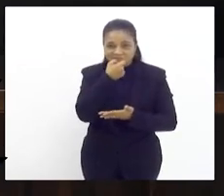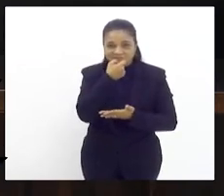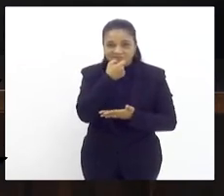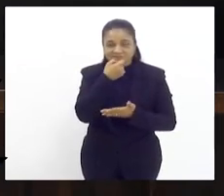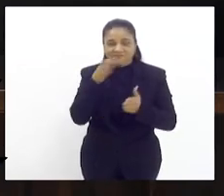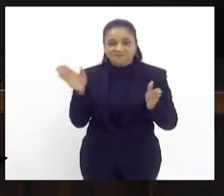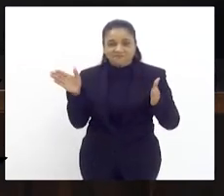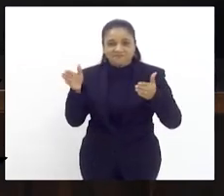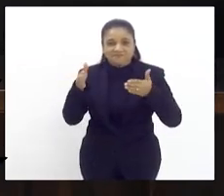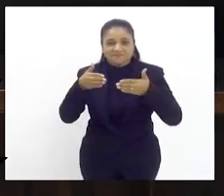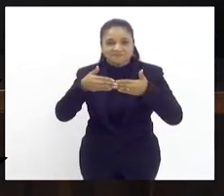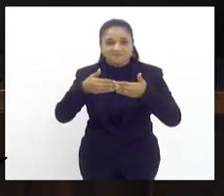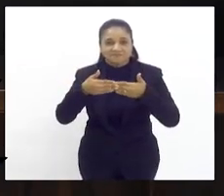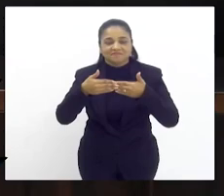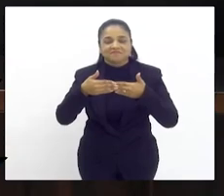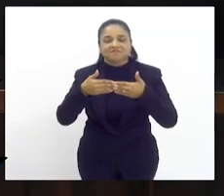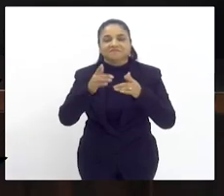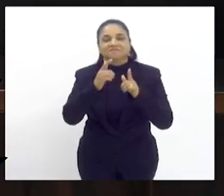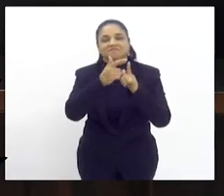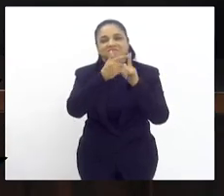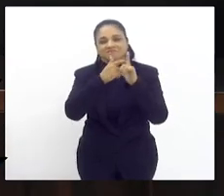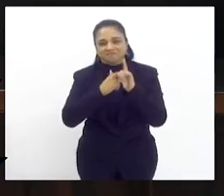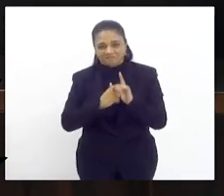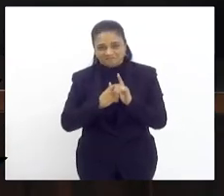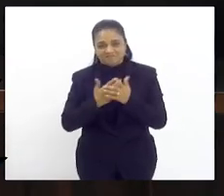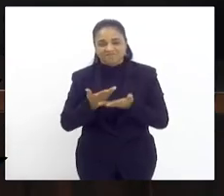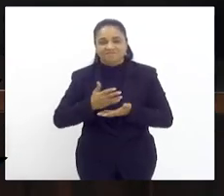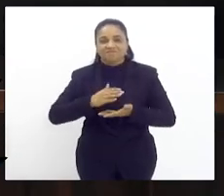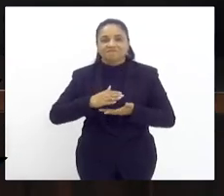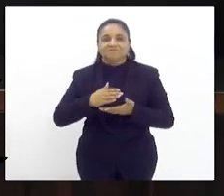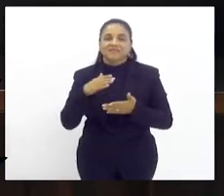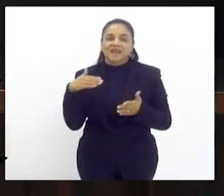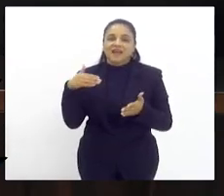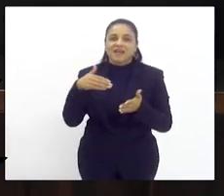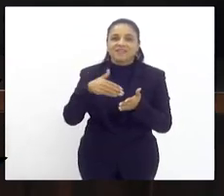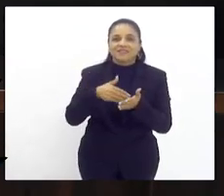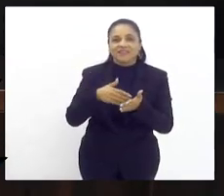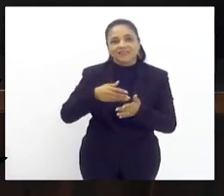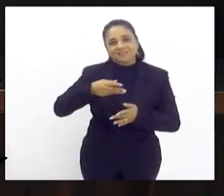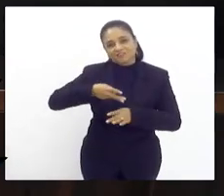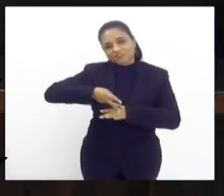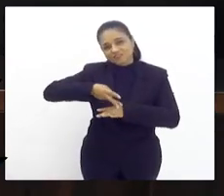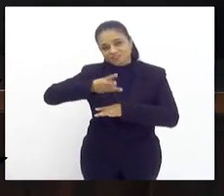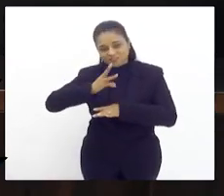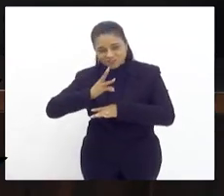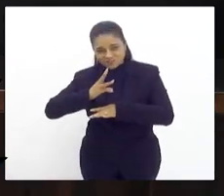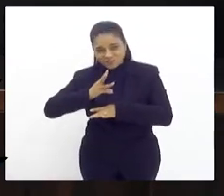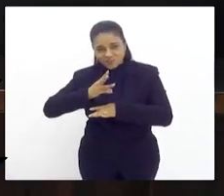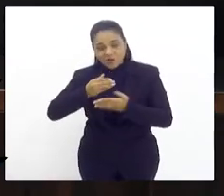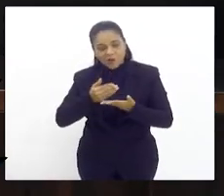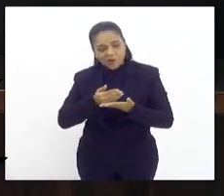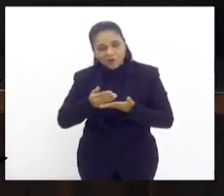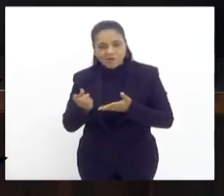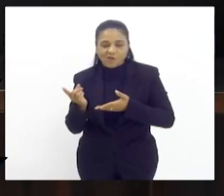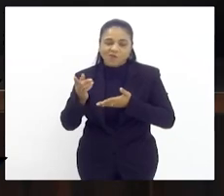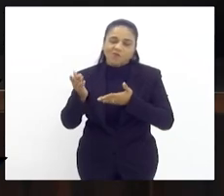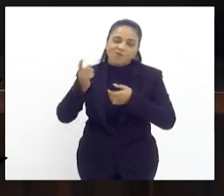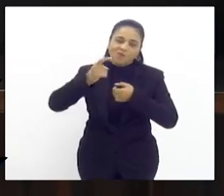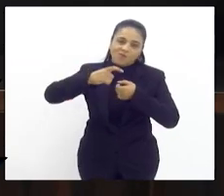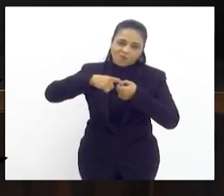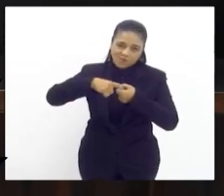está suspensa a sessão. Até às 15 horas, quando retornaremos